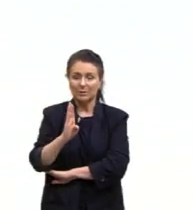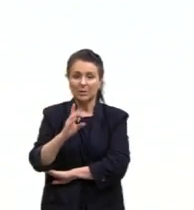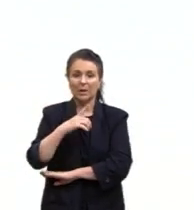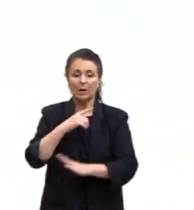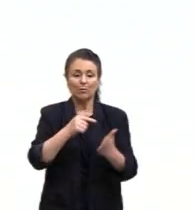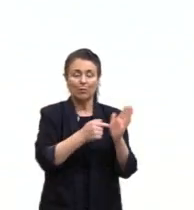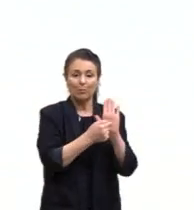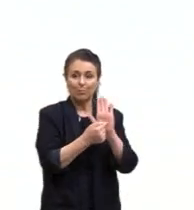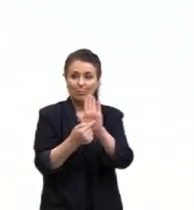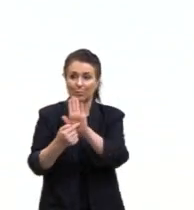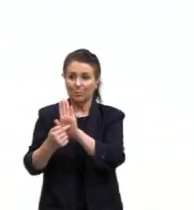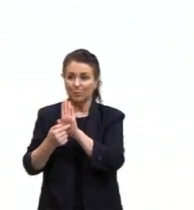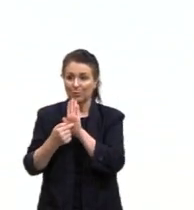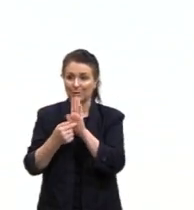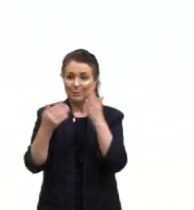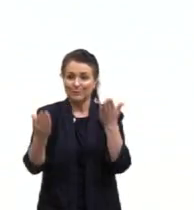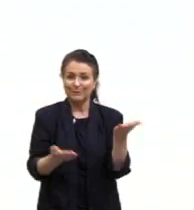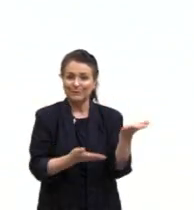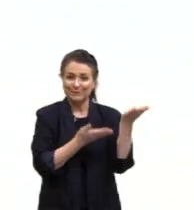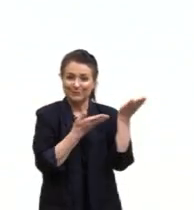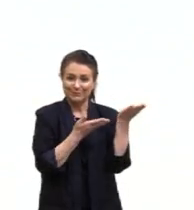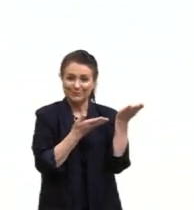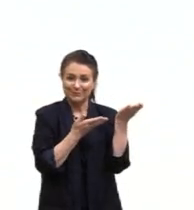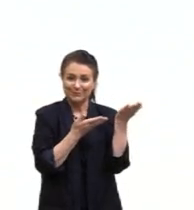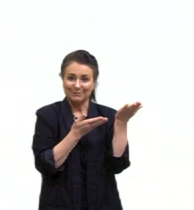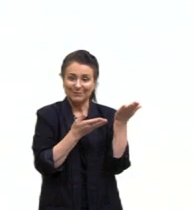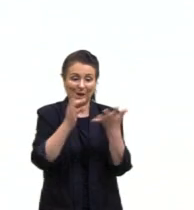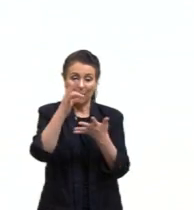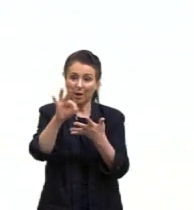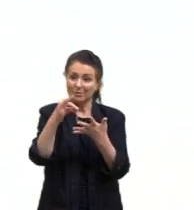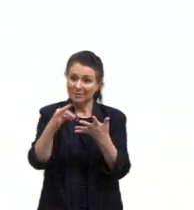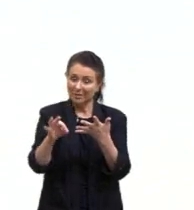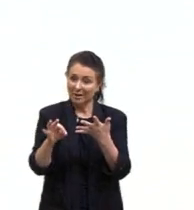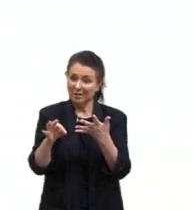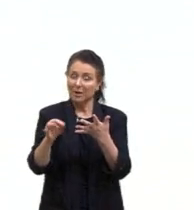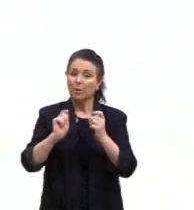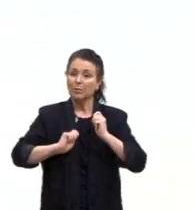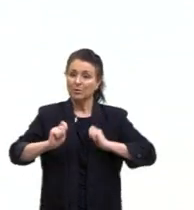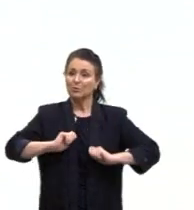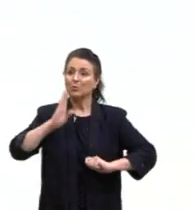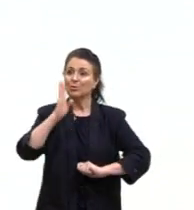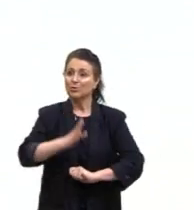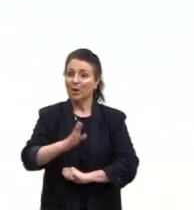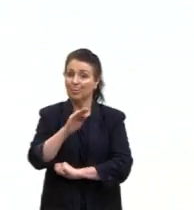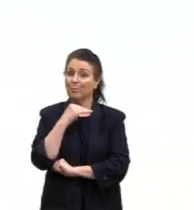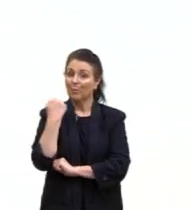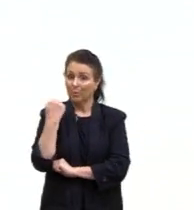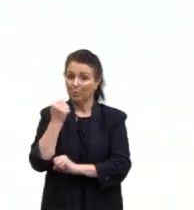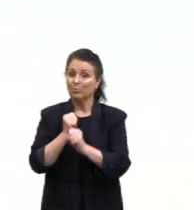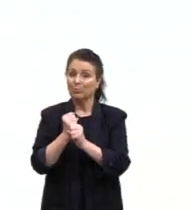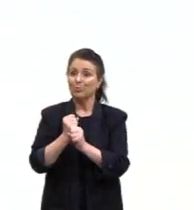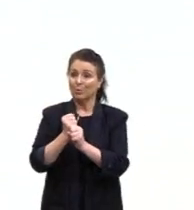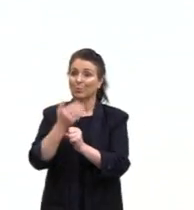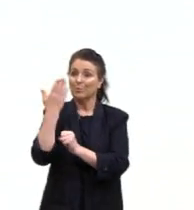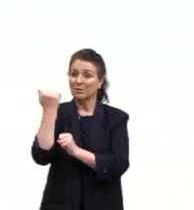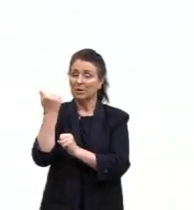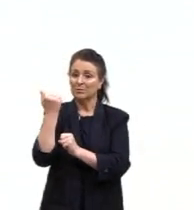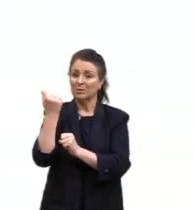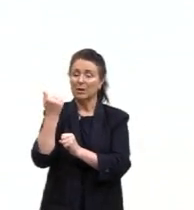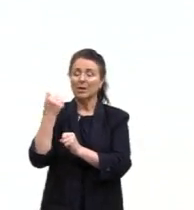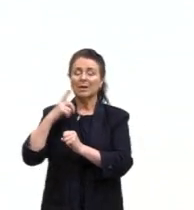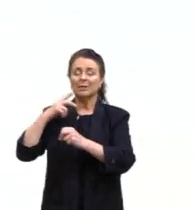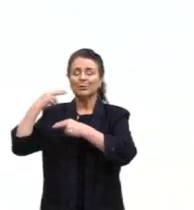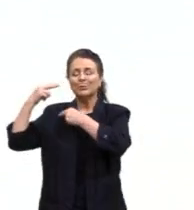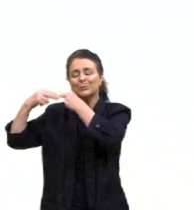trago aqui para vocês com destaque, até porque é um artista que faleceu, também no ano passado, e deixa um grande